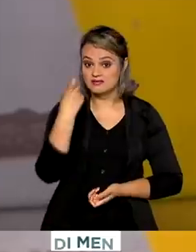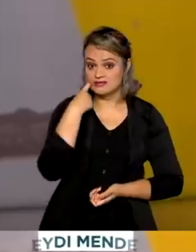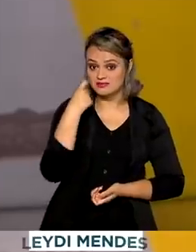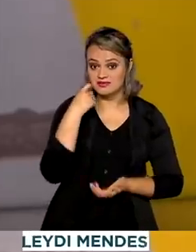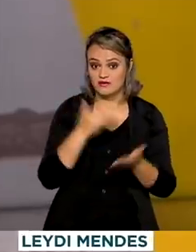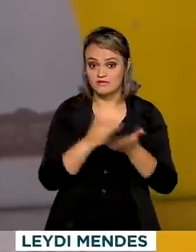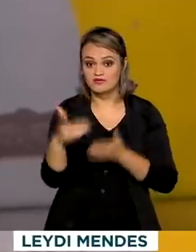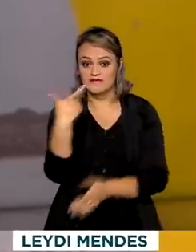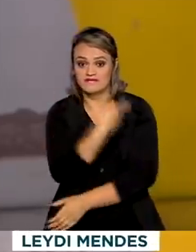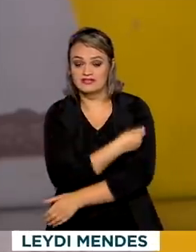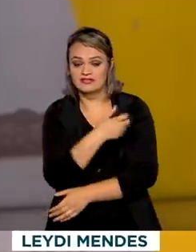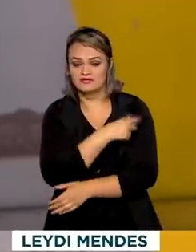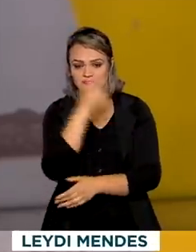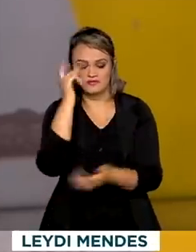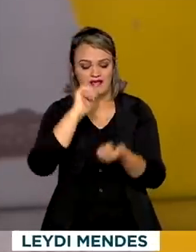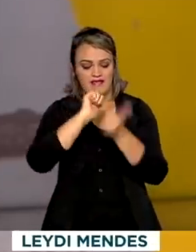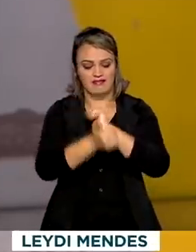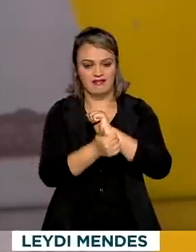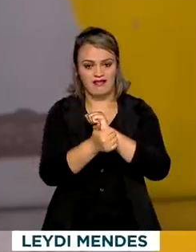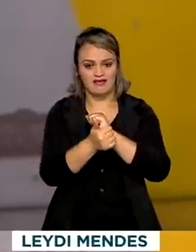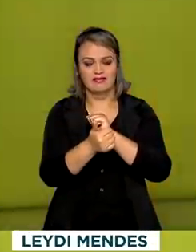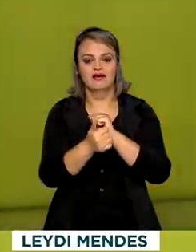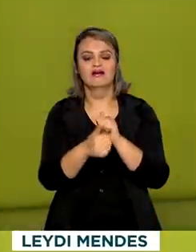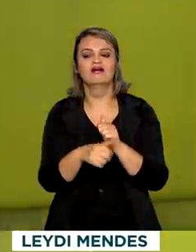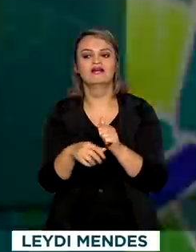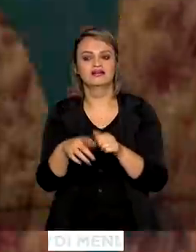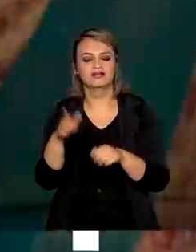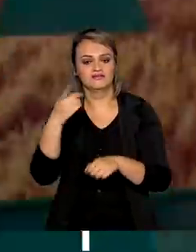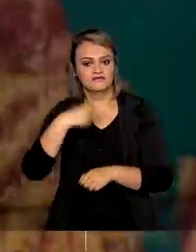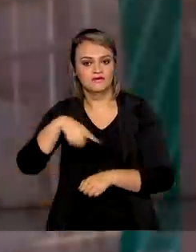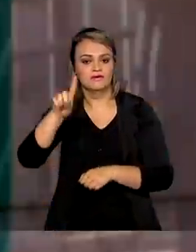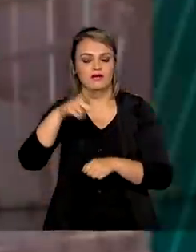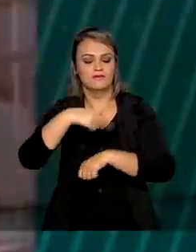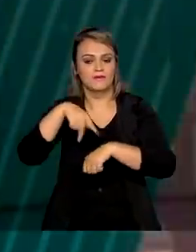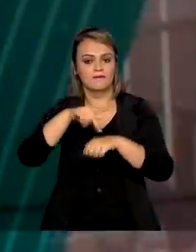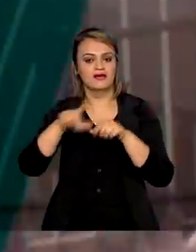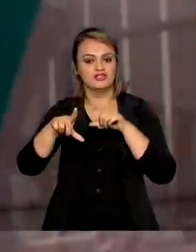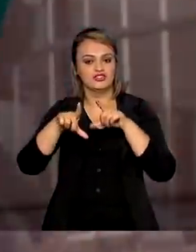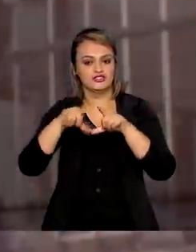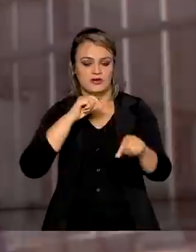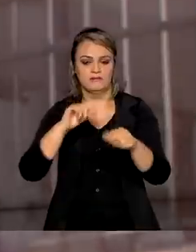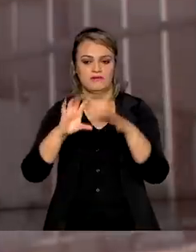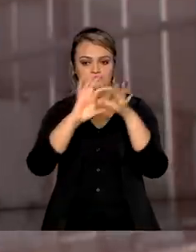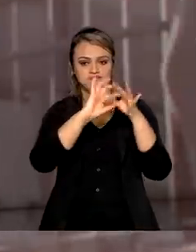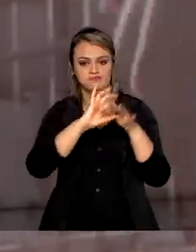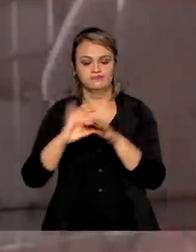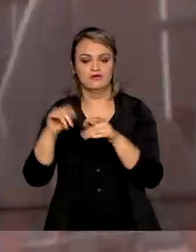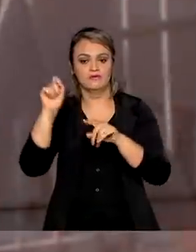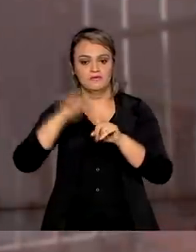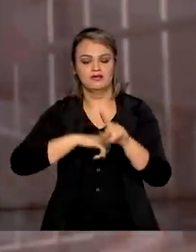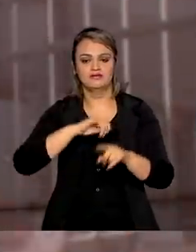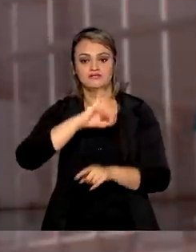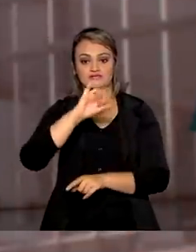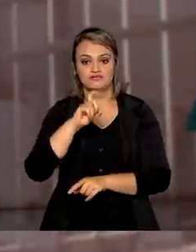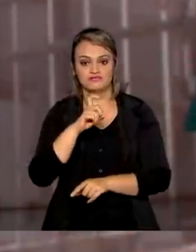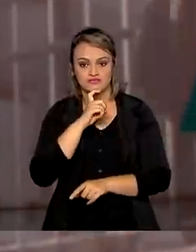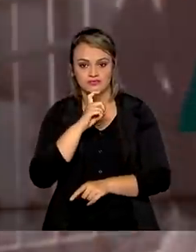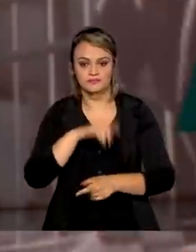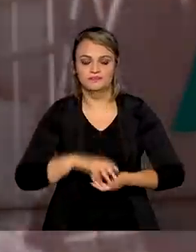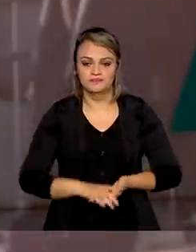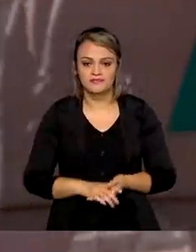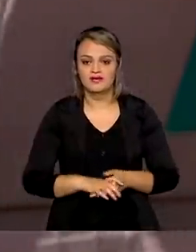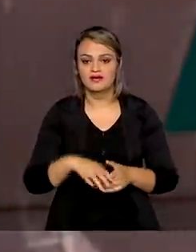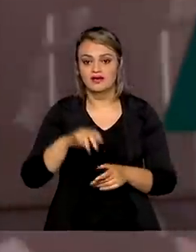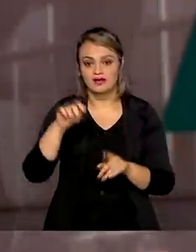-feira a vacinação dos atletas olímpicos e paralímpicos brasileiros que vão disputar os Jogos de Tóquio em julho. No Rio de Janeiro,